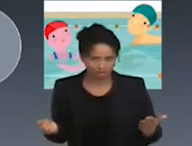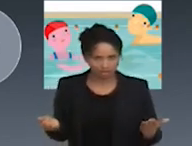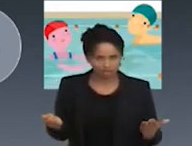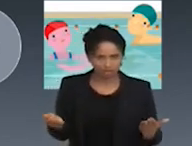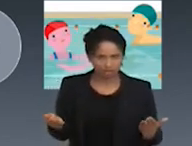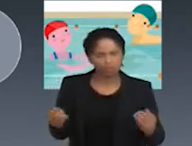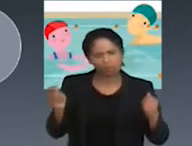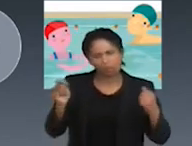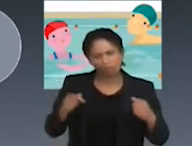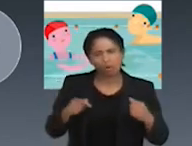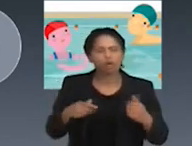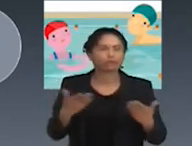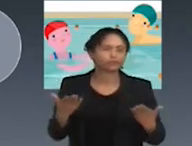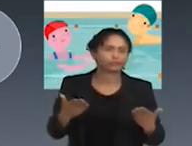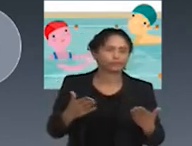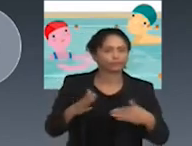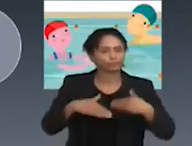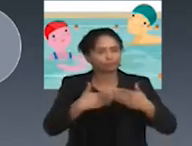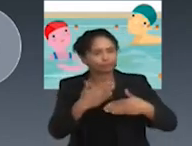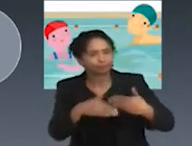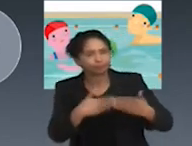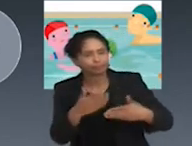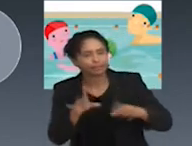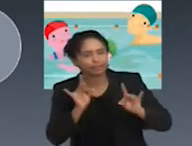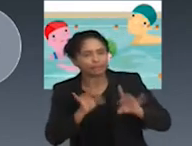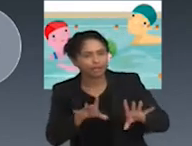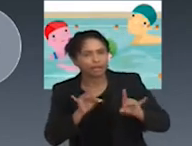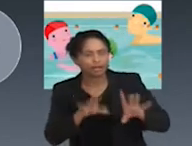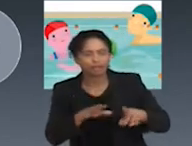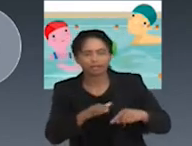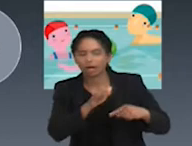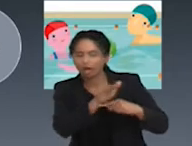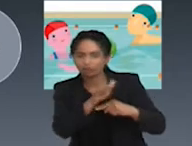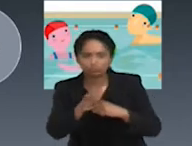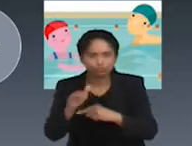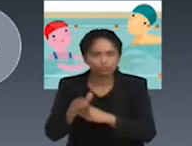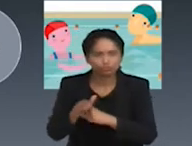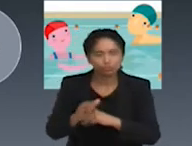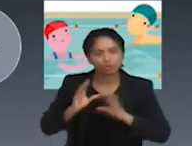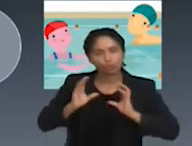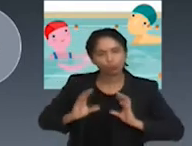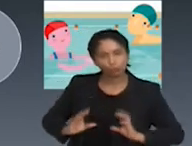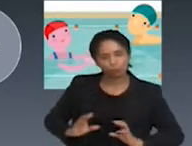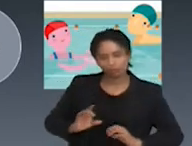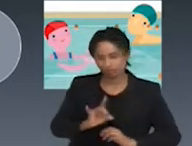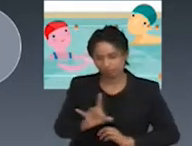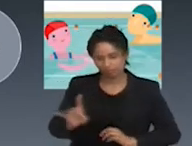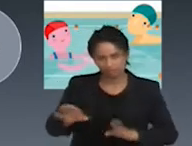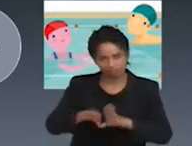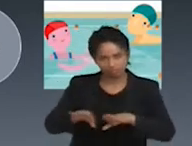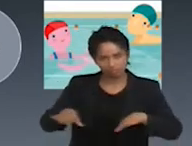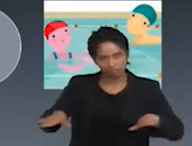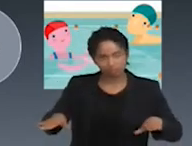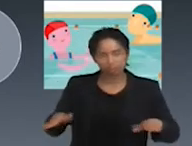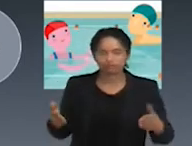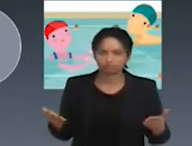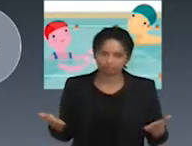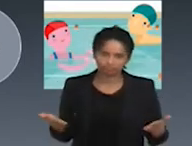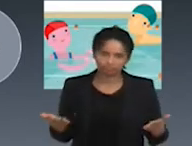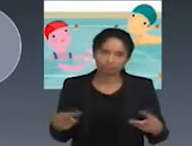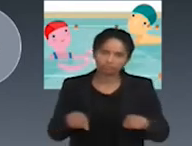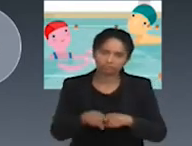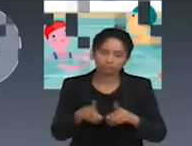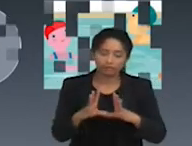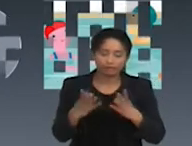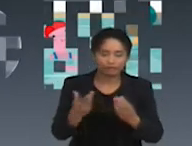vão ajudar, inclusive, a manejo de comportamento disruptivo, por exemplo. Então, gente tem que educar também as famílias para elas serem agentes